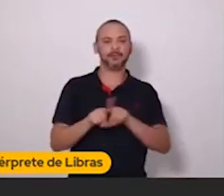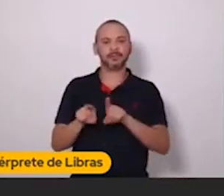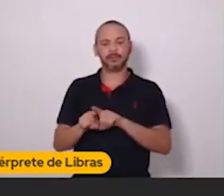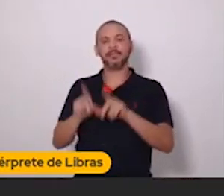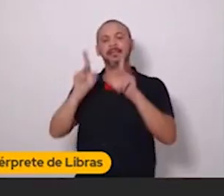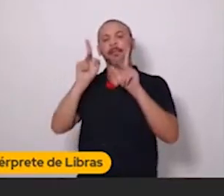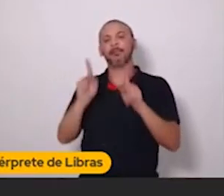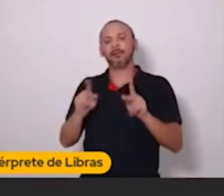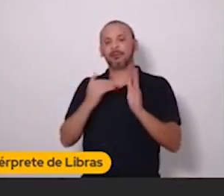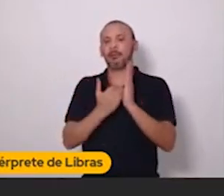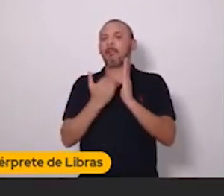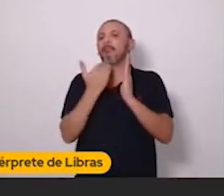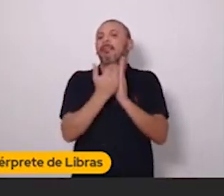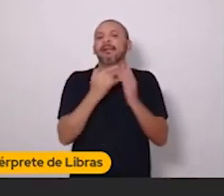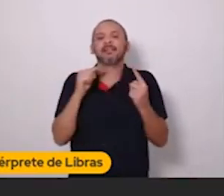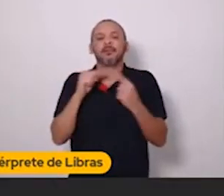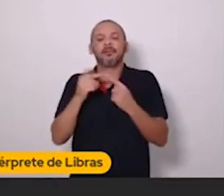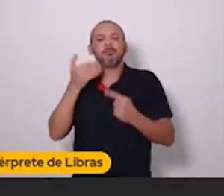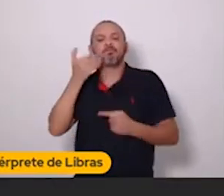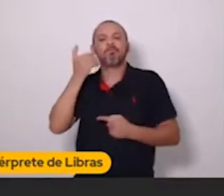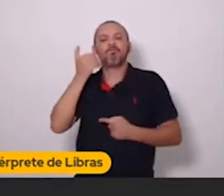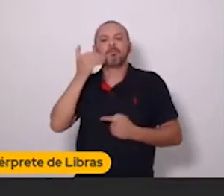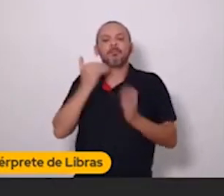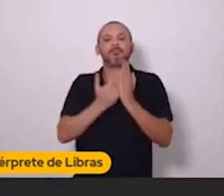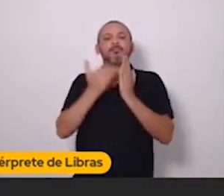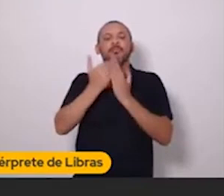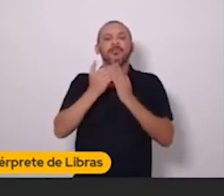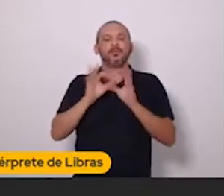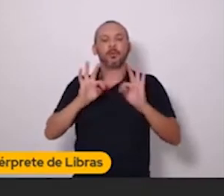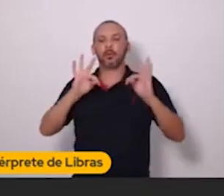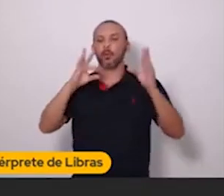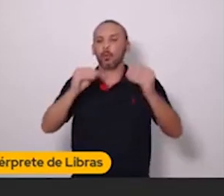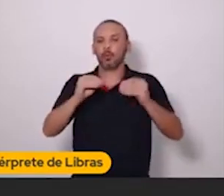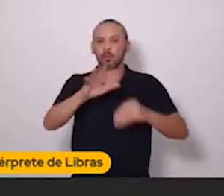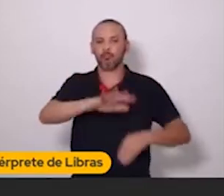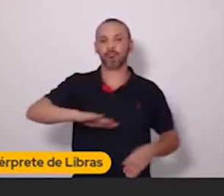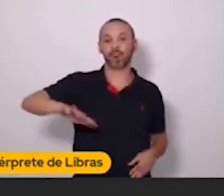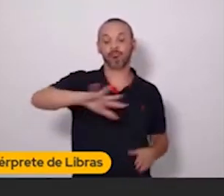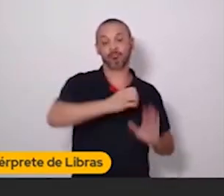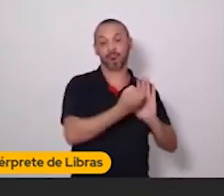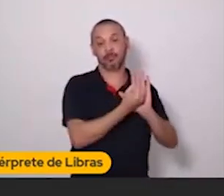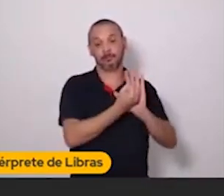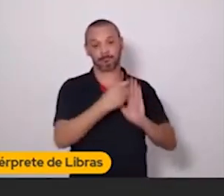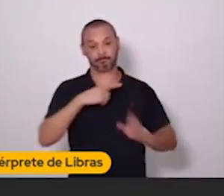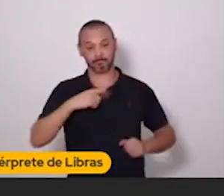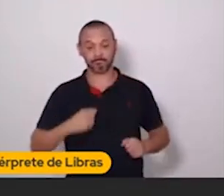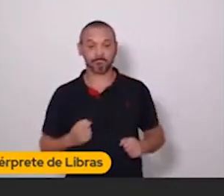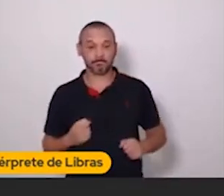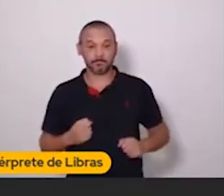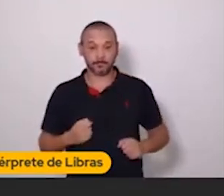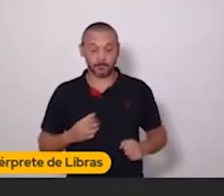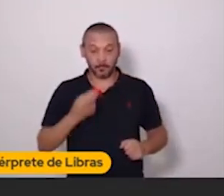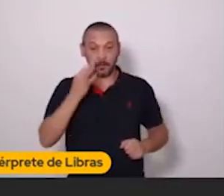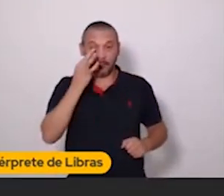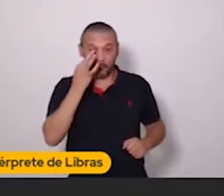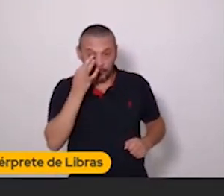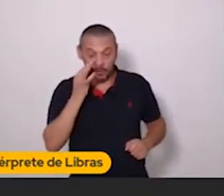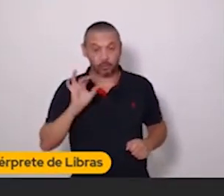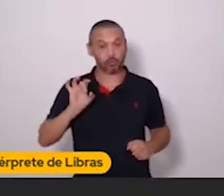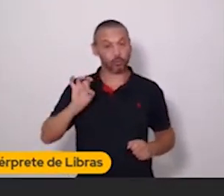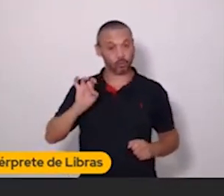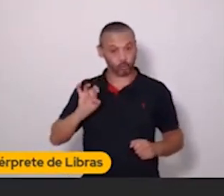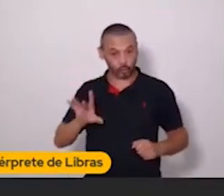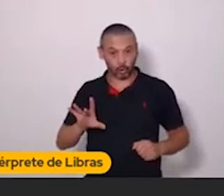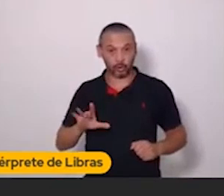conheçam mais sobre tudo, o universo da sua marca. Então, o que no físico, só no físico, você